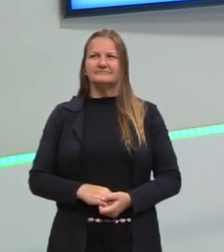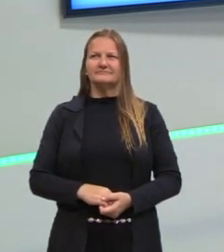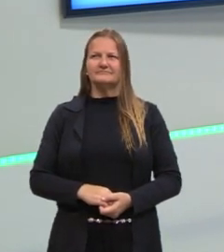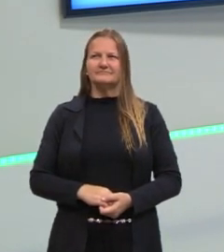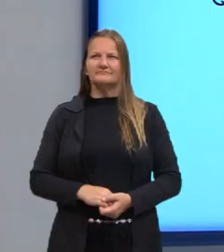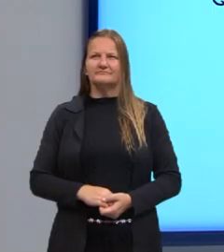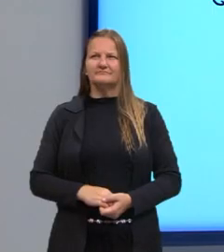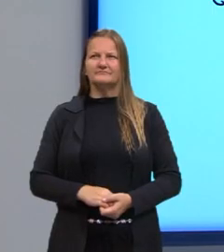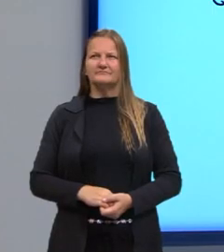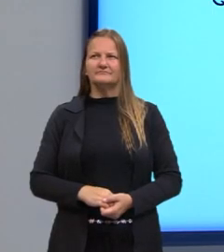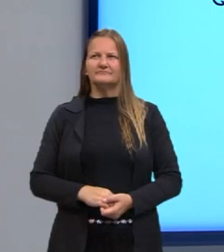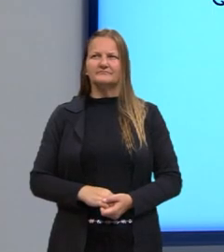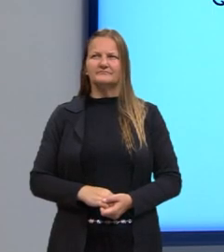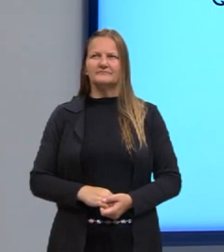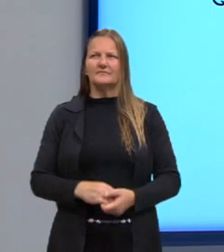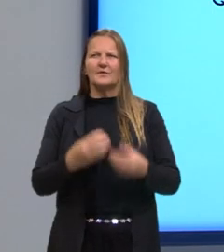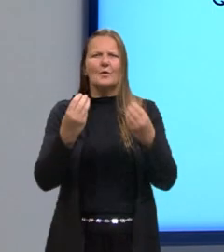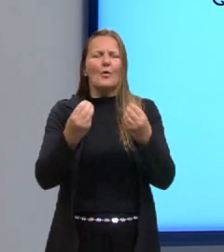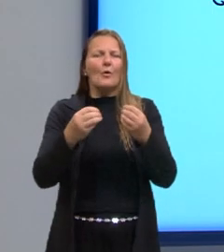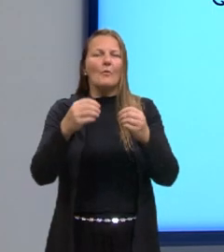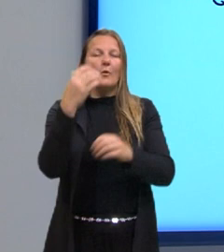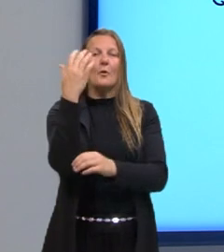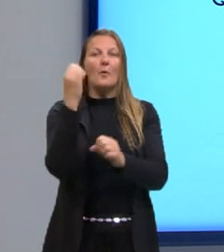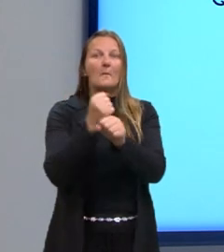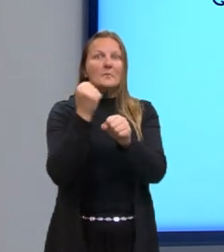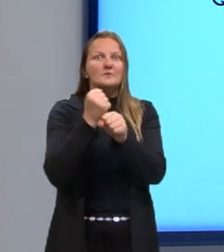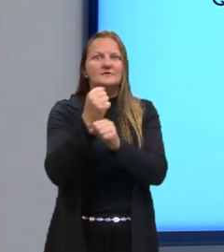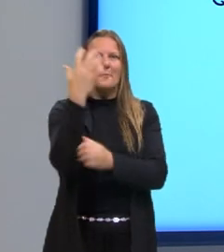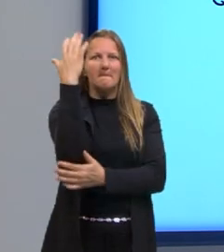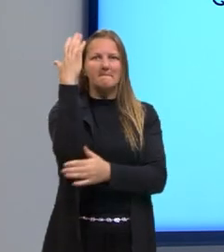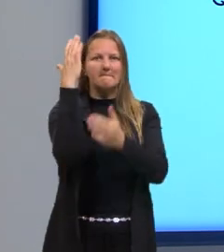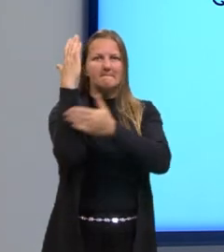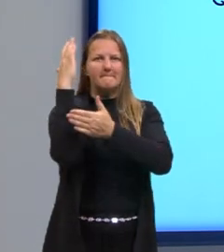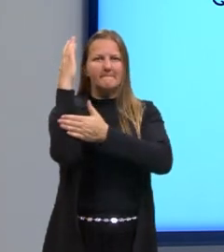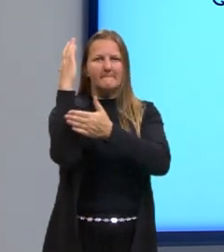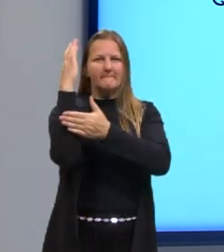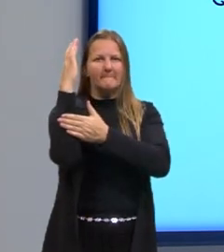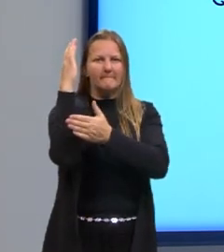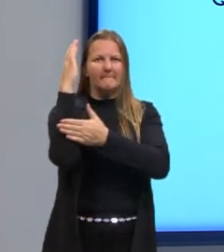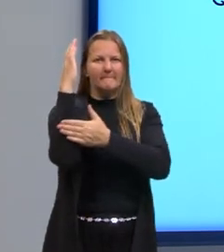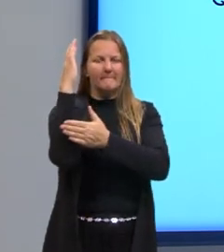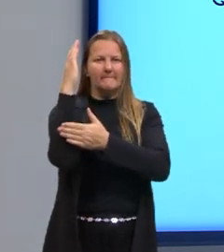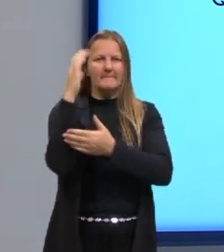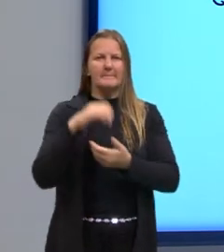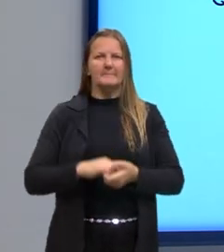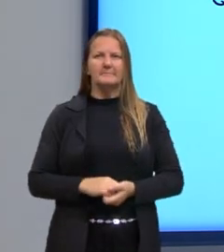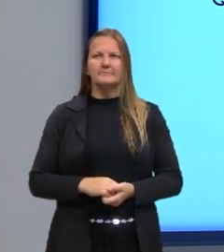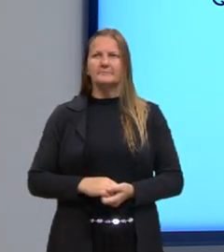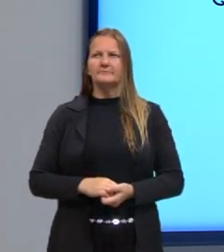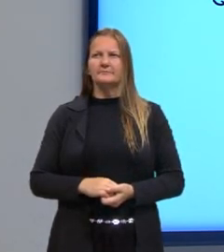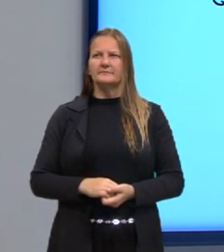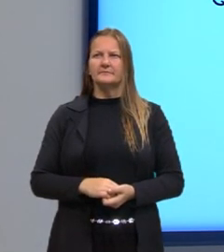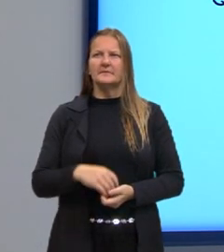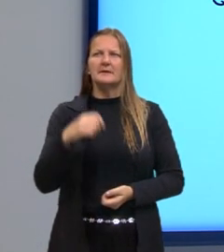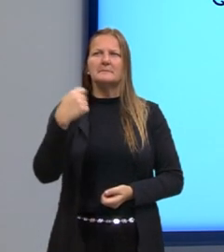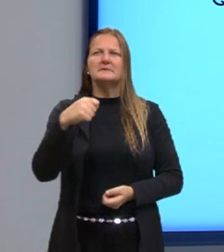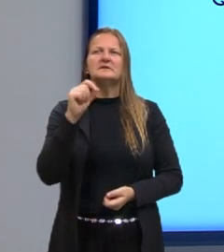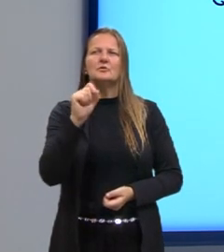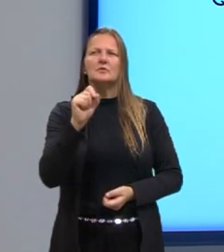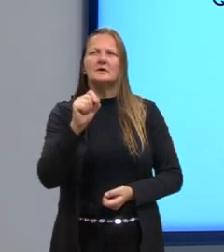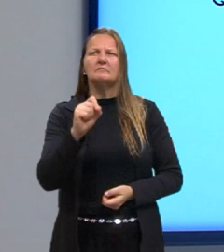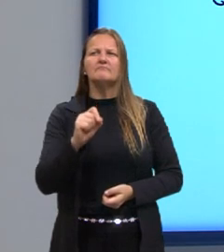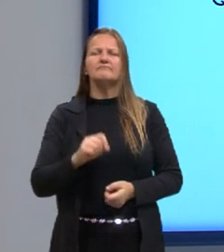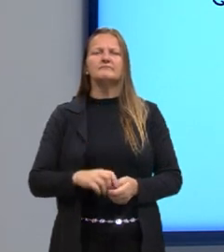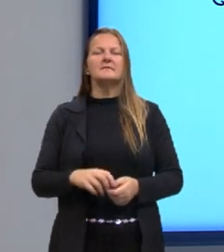a melhor espécie produtora de madeira para a construção, tem que ter o quê? Tem que ter resistência